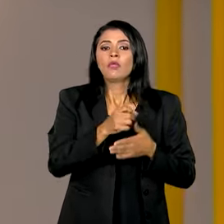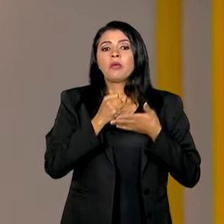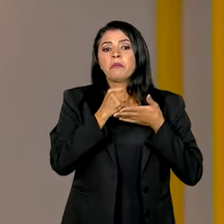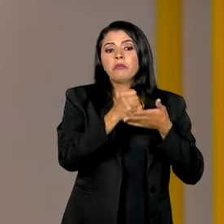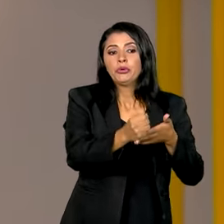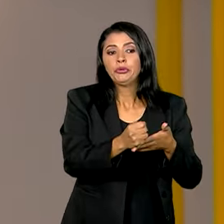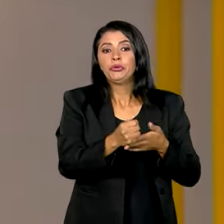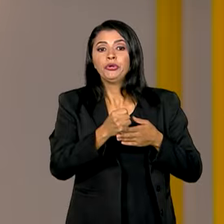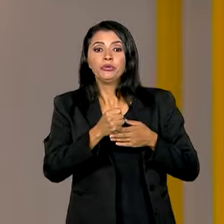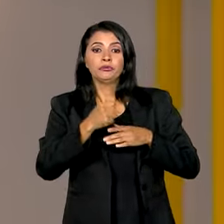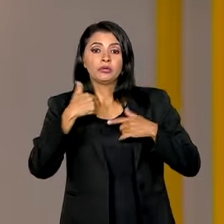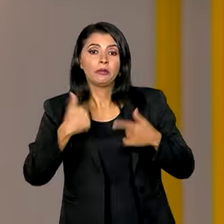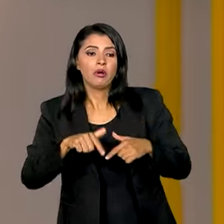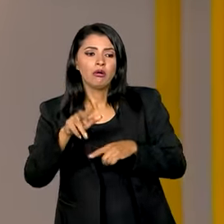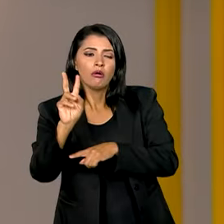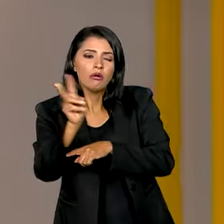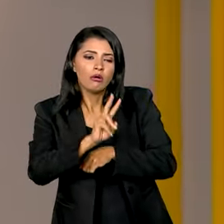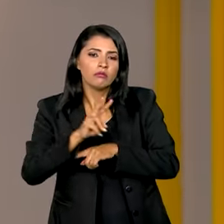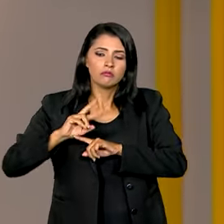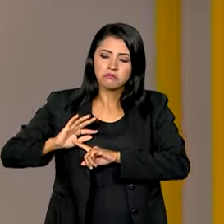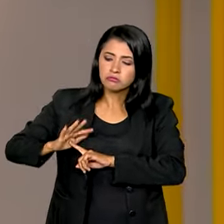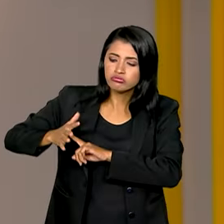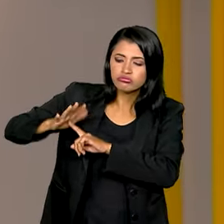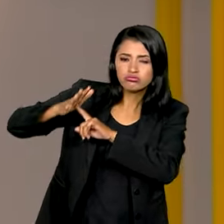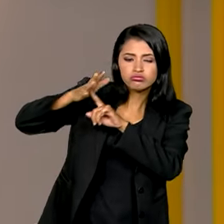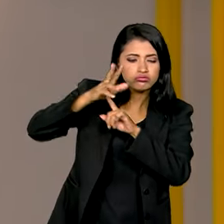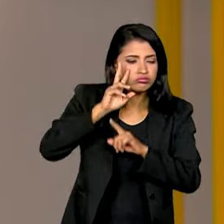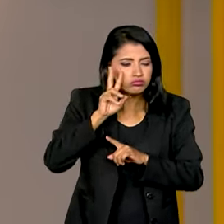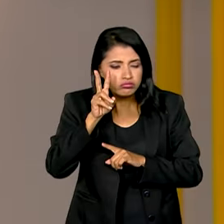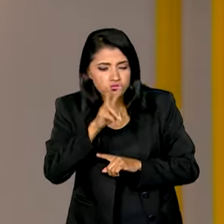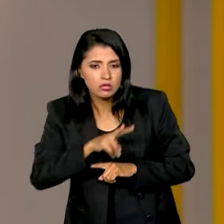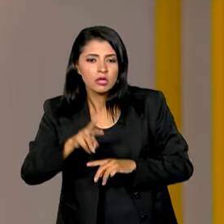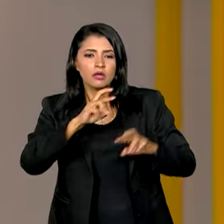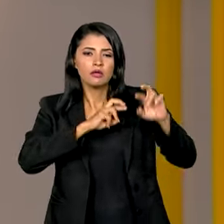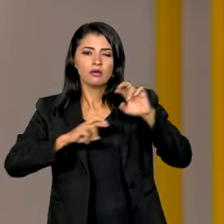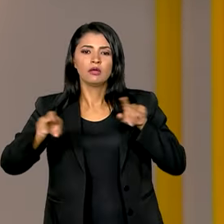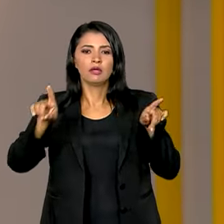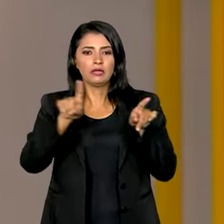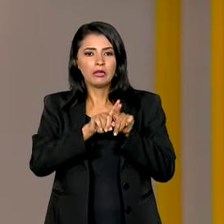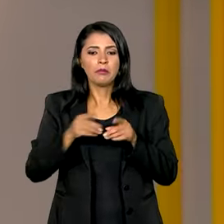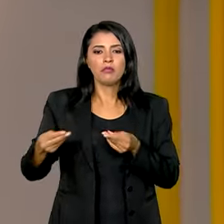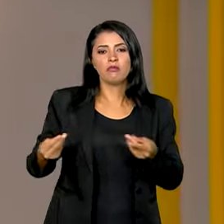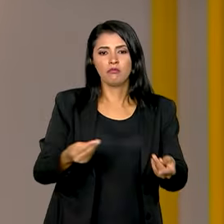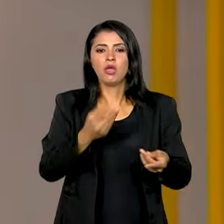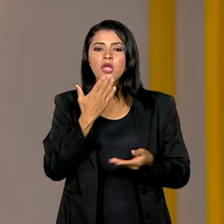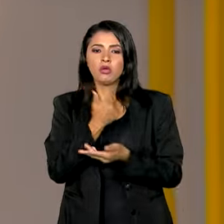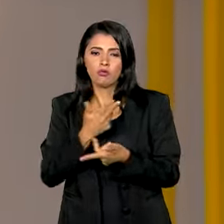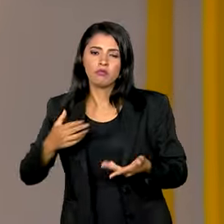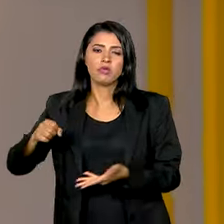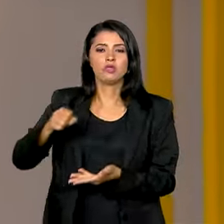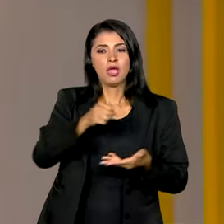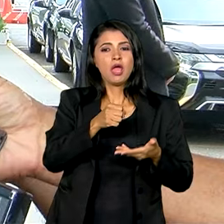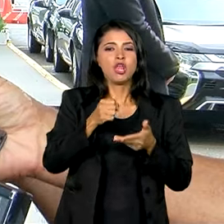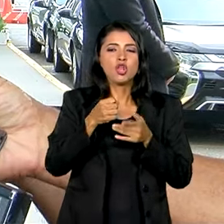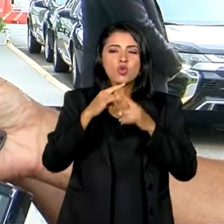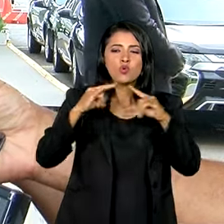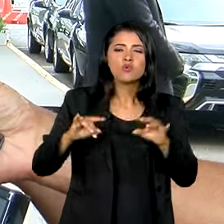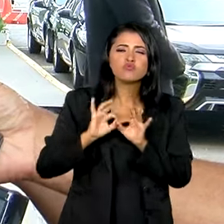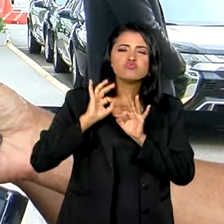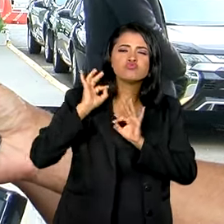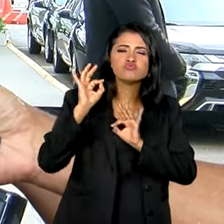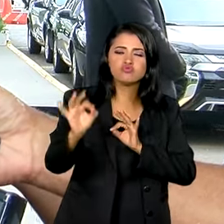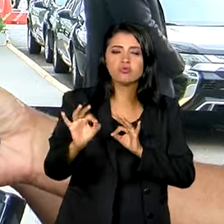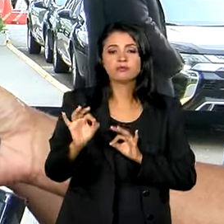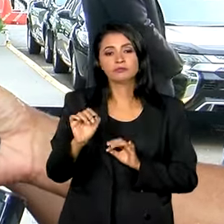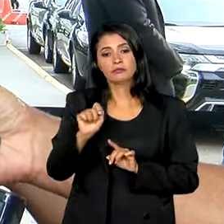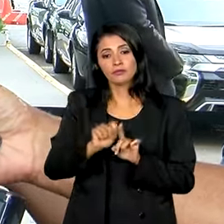ações de fiscalização do espaço aéreo e à distribuição de cestas básicas em aldeias afastadas. Em